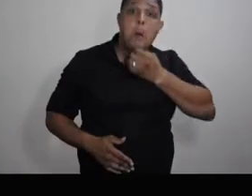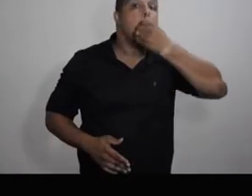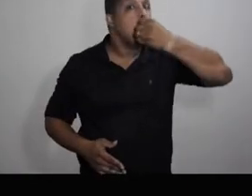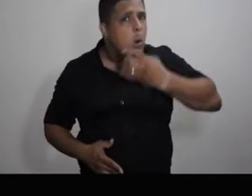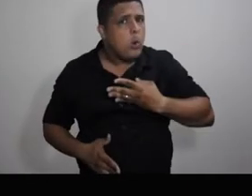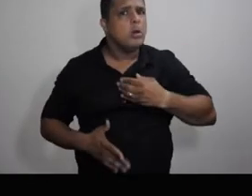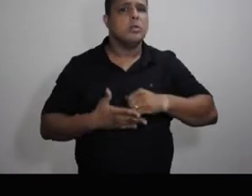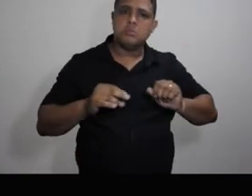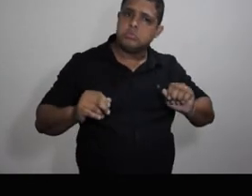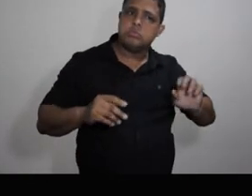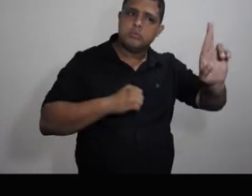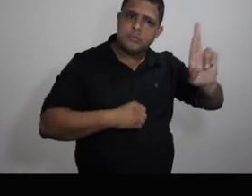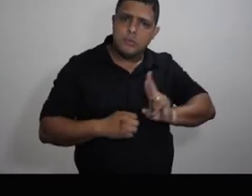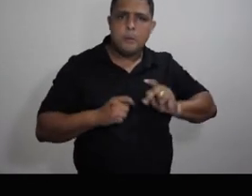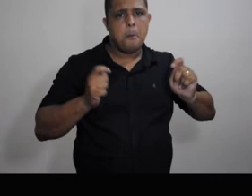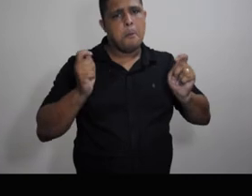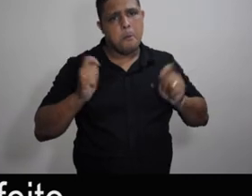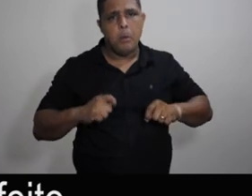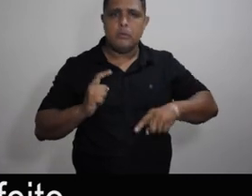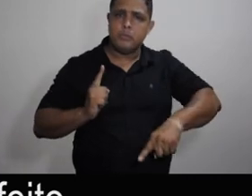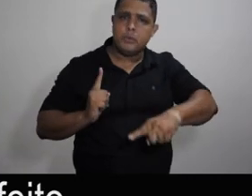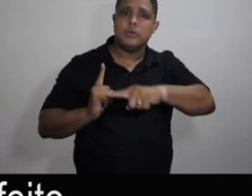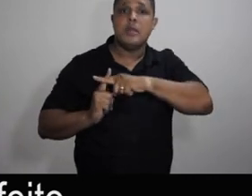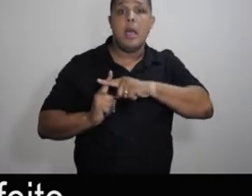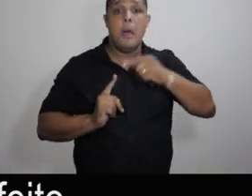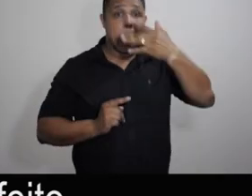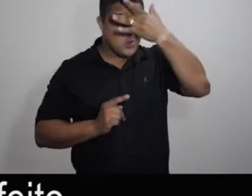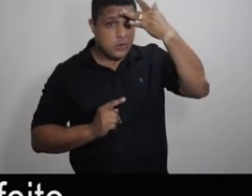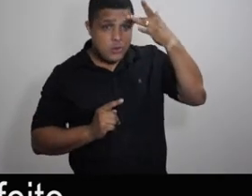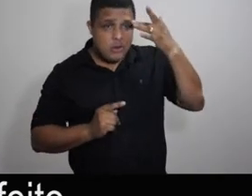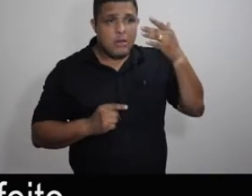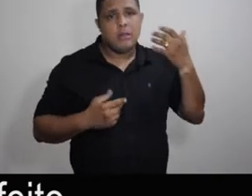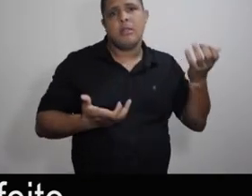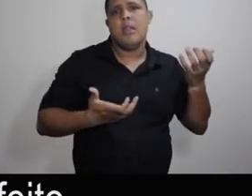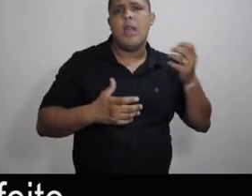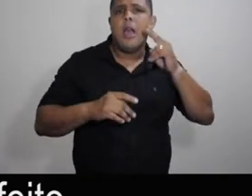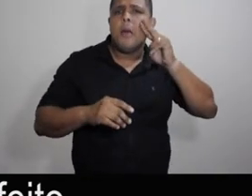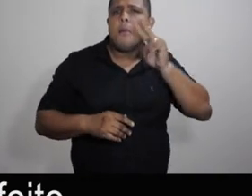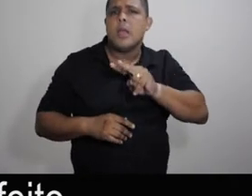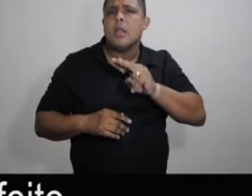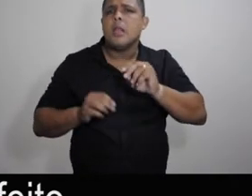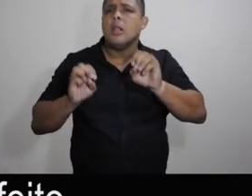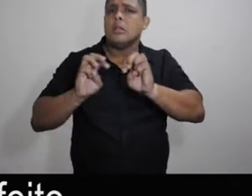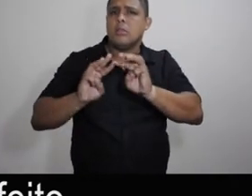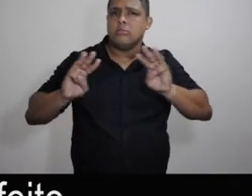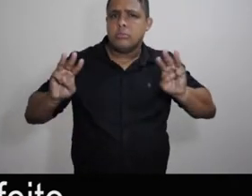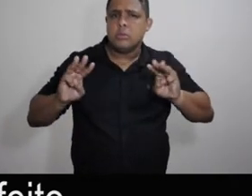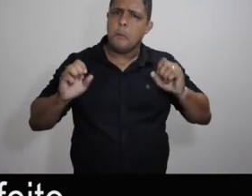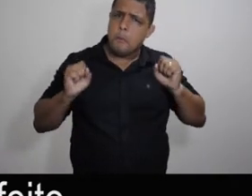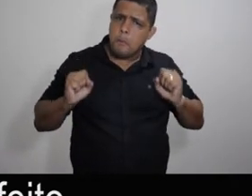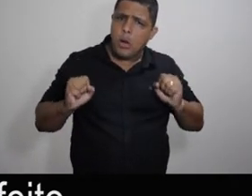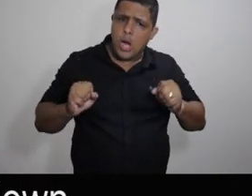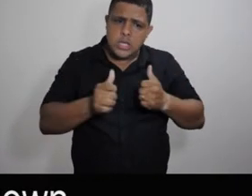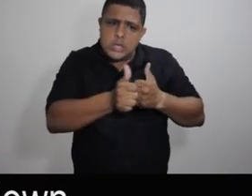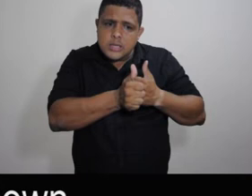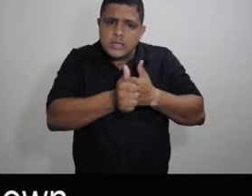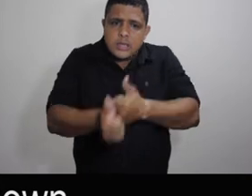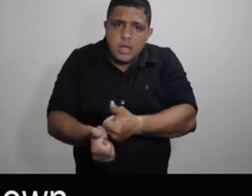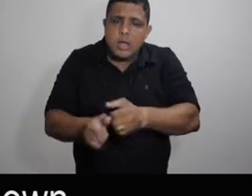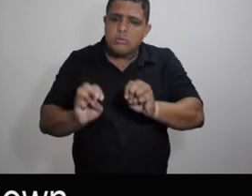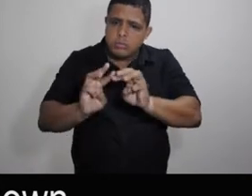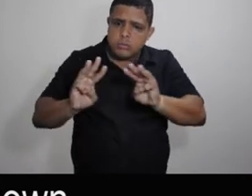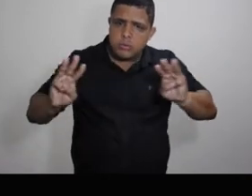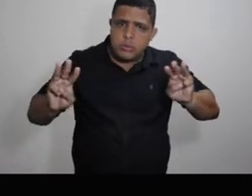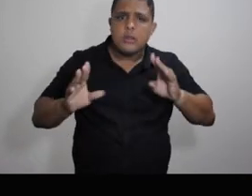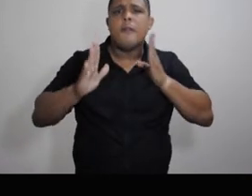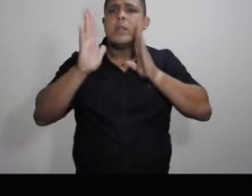isso, e resultado tem sido muito legal. E quem quiser olhar o que a gente tem feito, você pode seguir a página